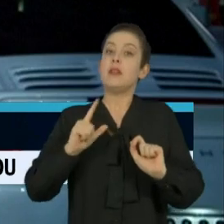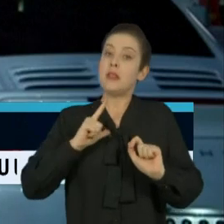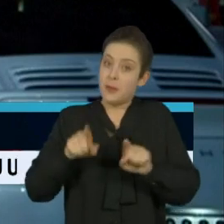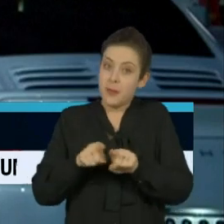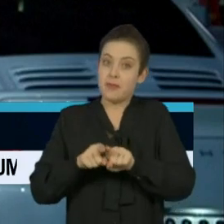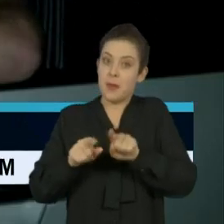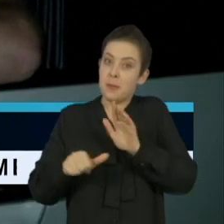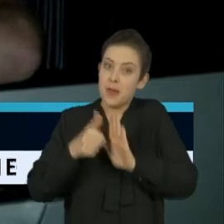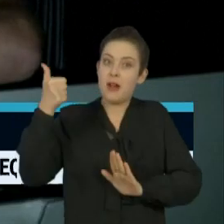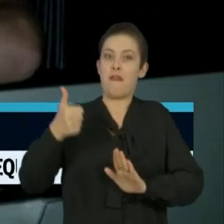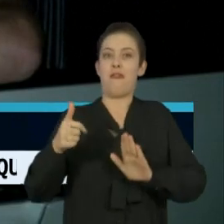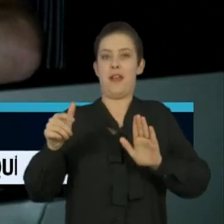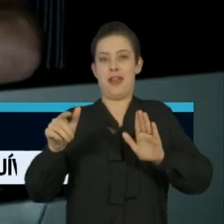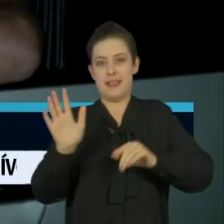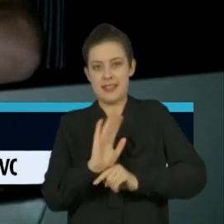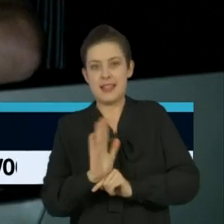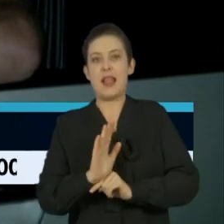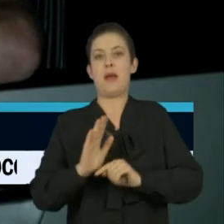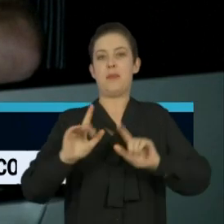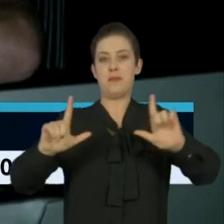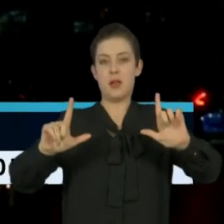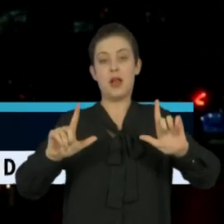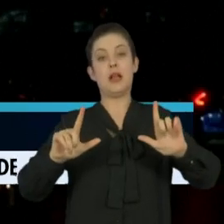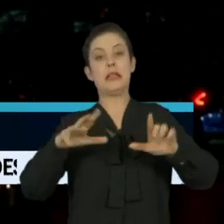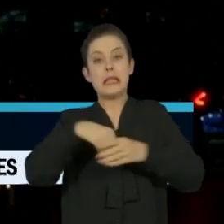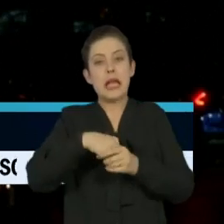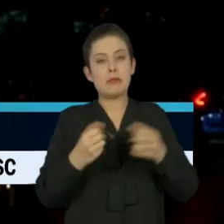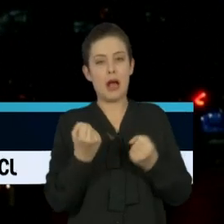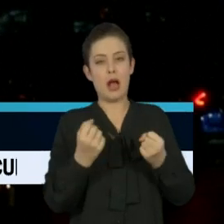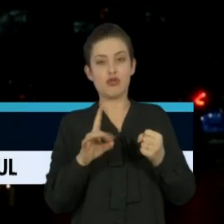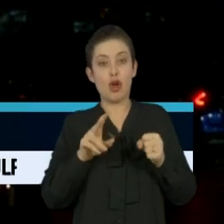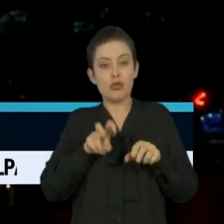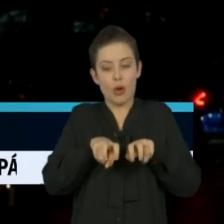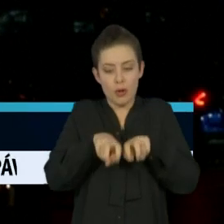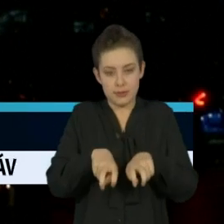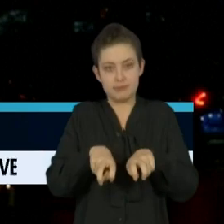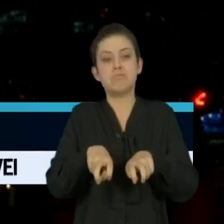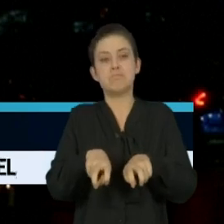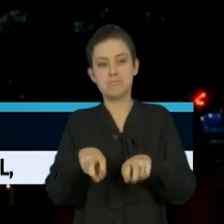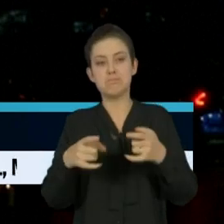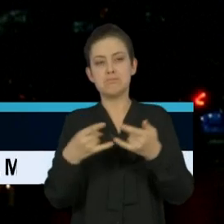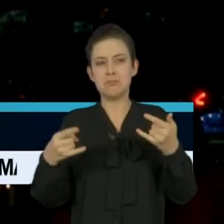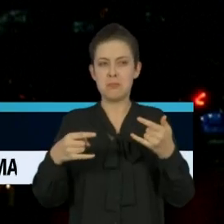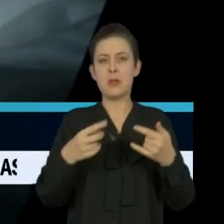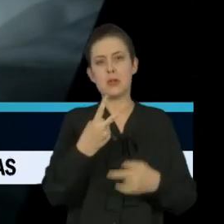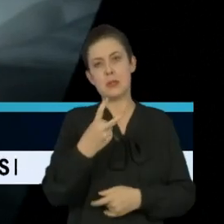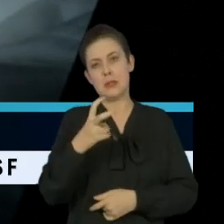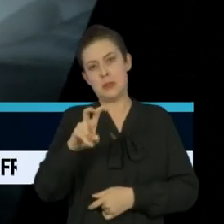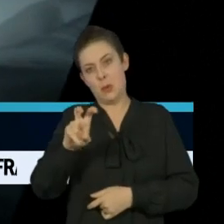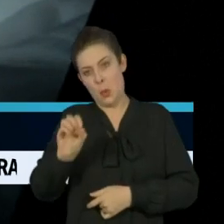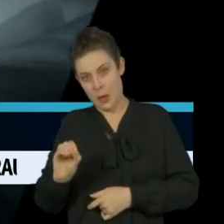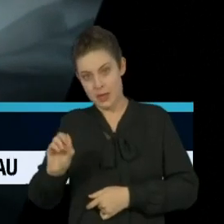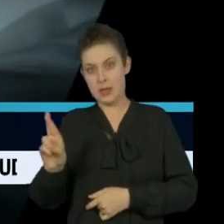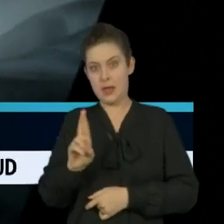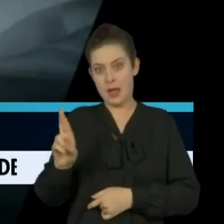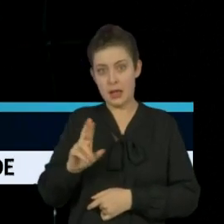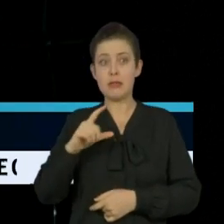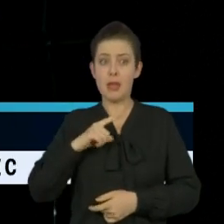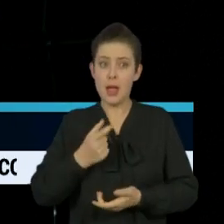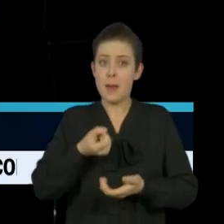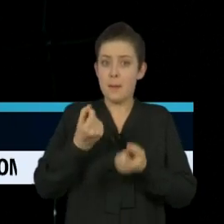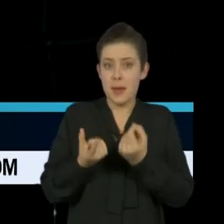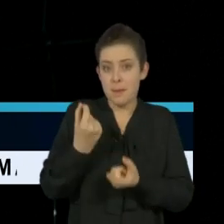espectadores foram limitados a dois por carro. O ingresso, pouco mais de R$ 250,00, dá direito a pipoca,